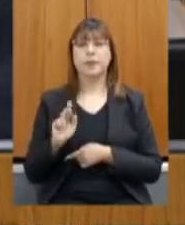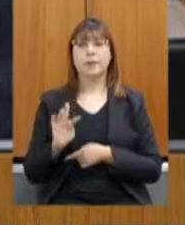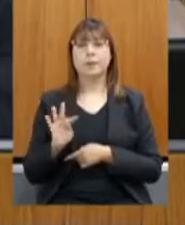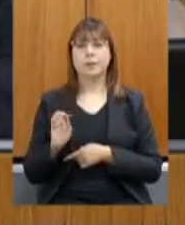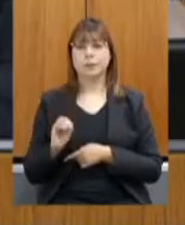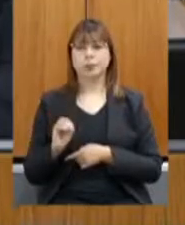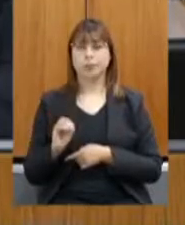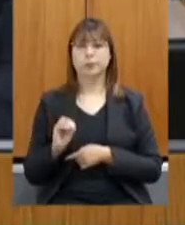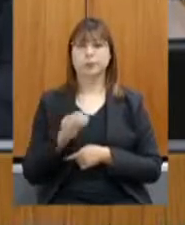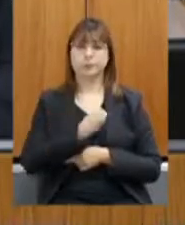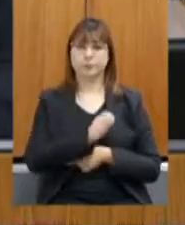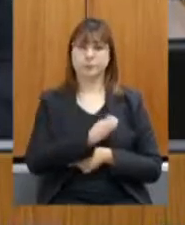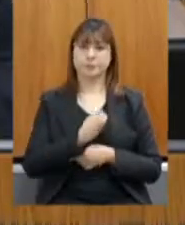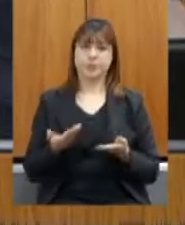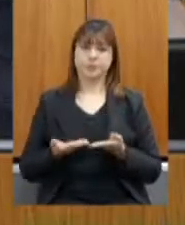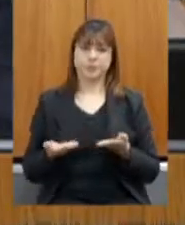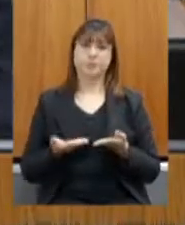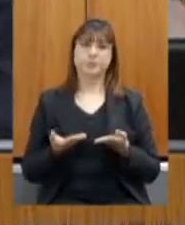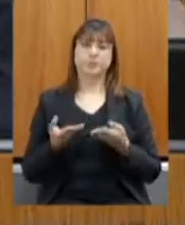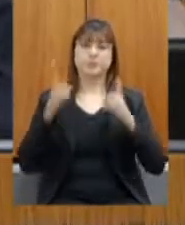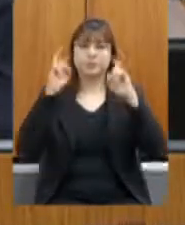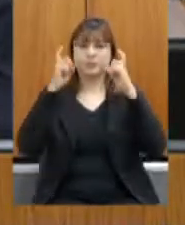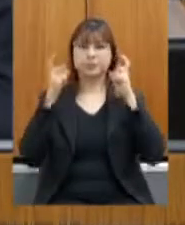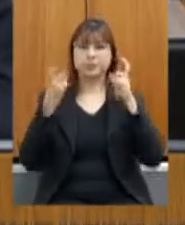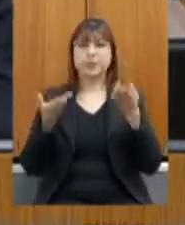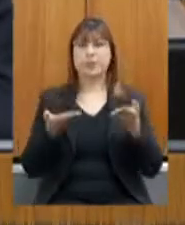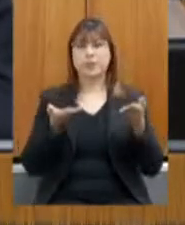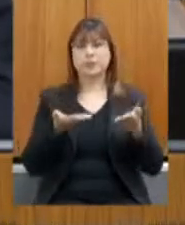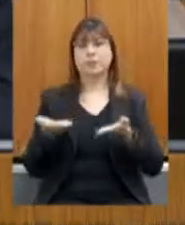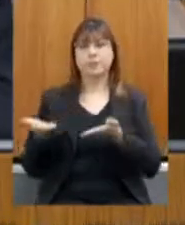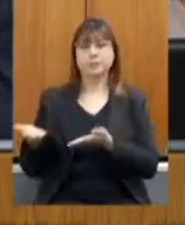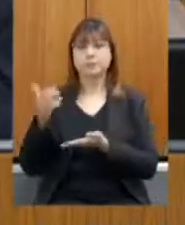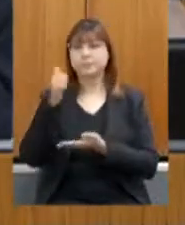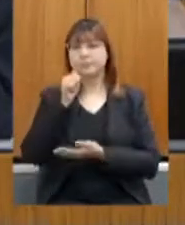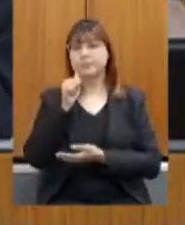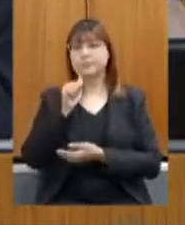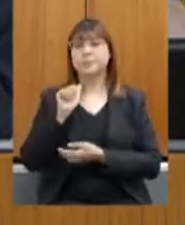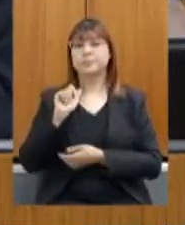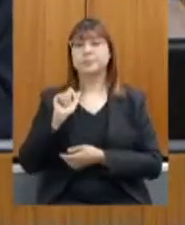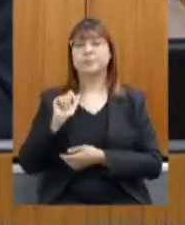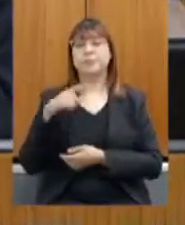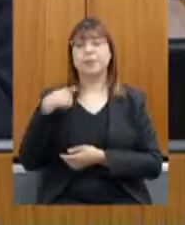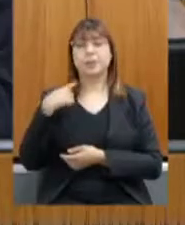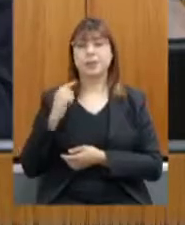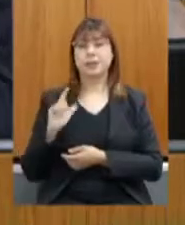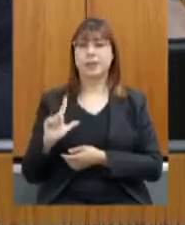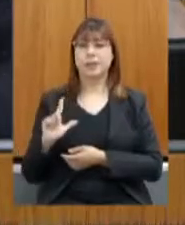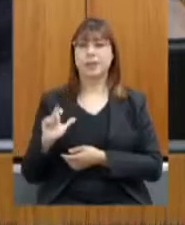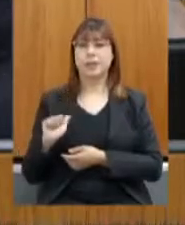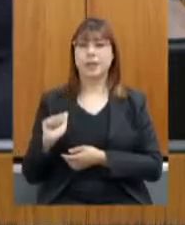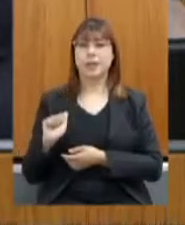presente a essa reunião. E passo a palavra à deputada Laura Serrano.